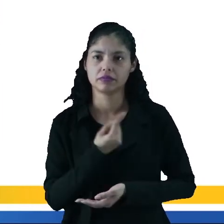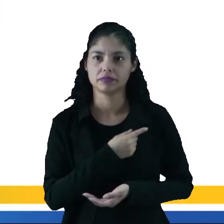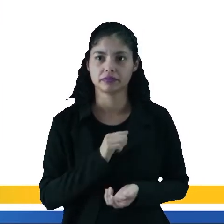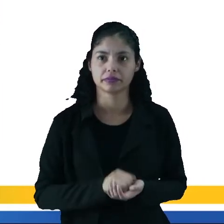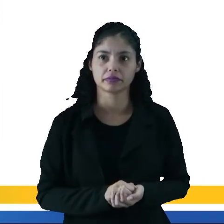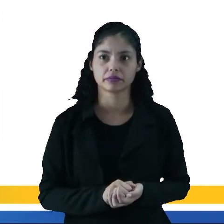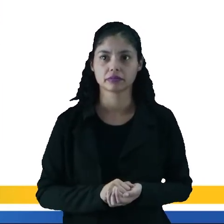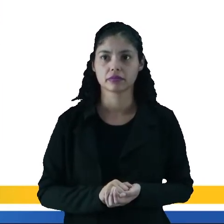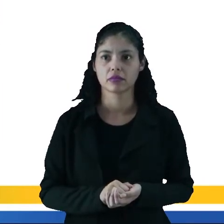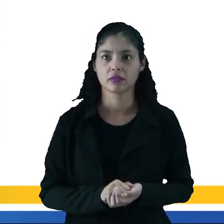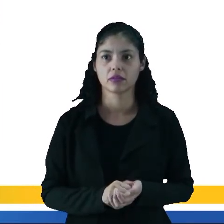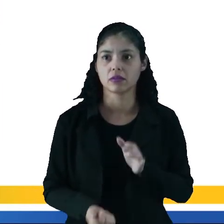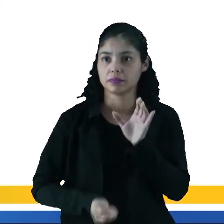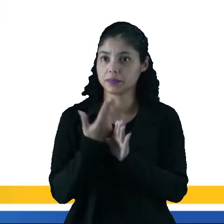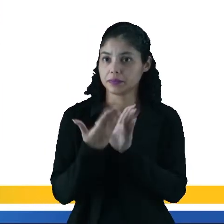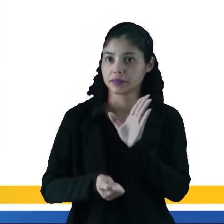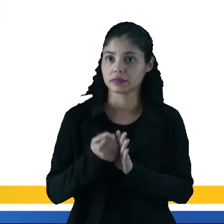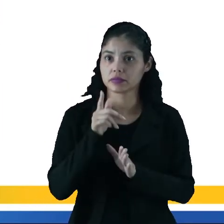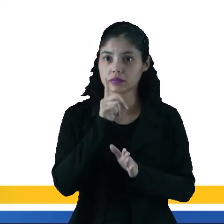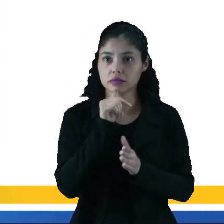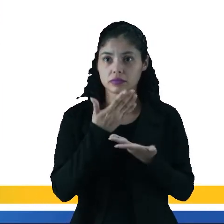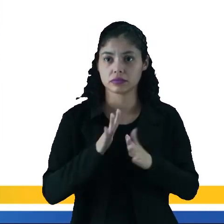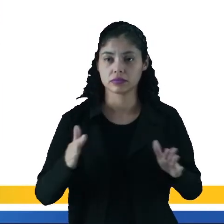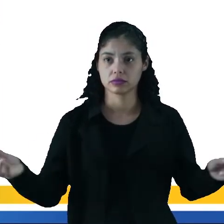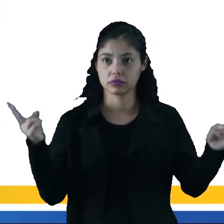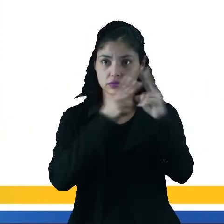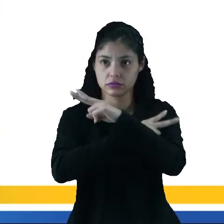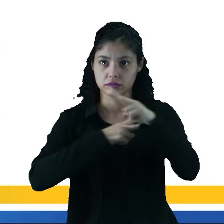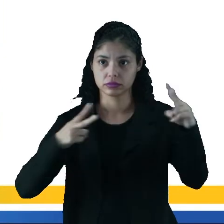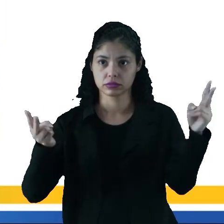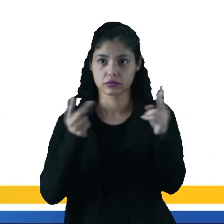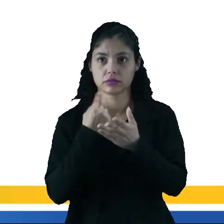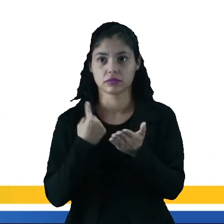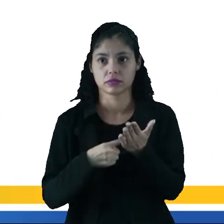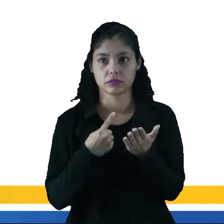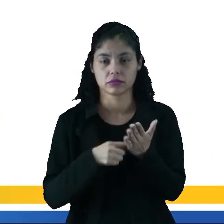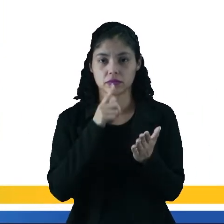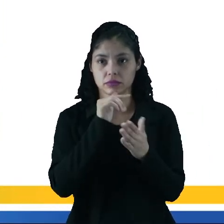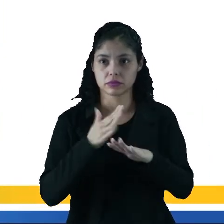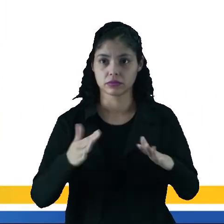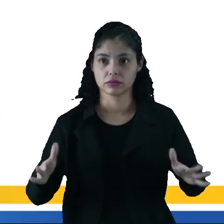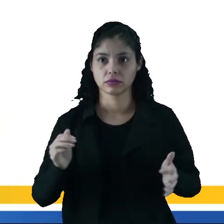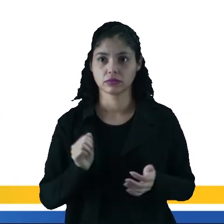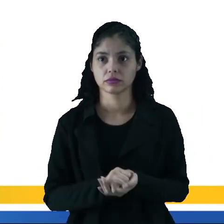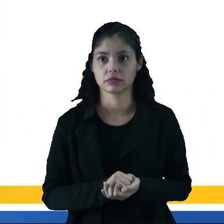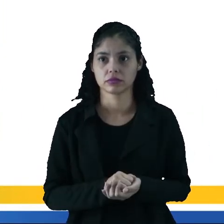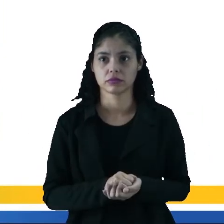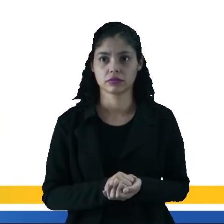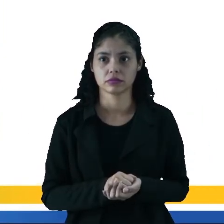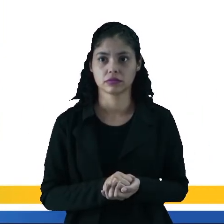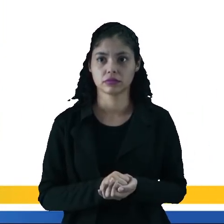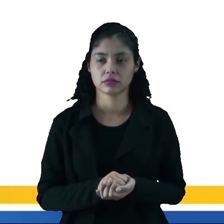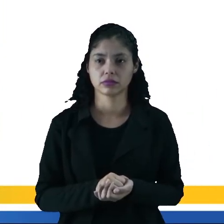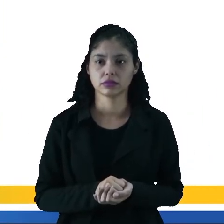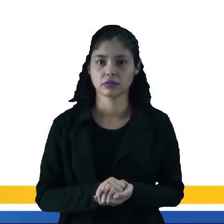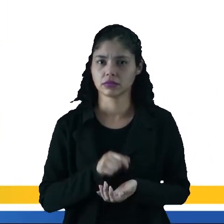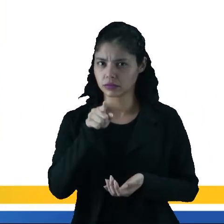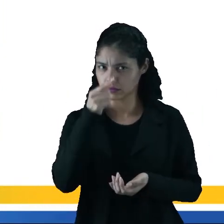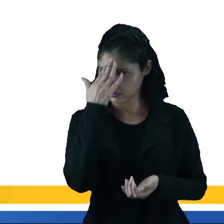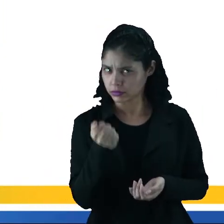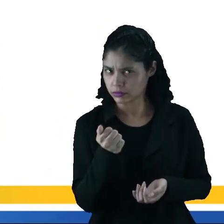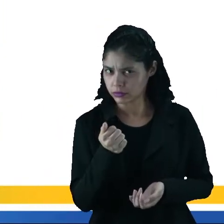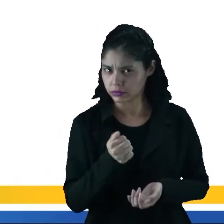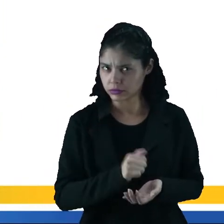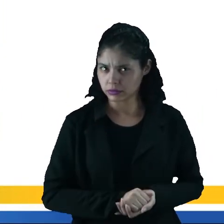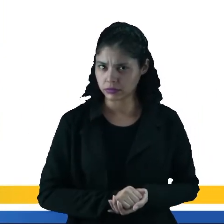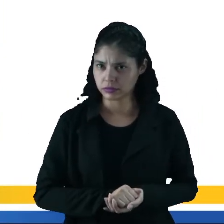meio. A geração de energia das marés depende do vento e das condições do mar. Você sabia?